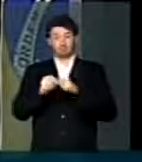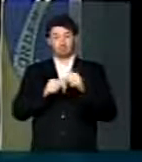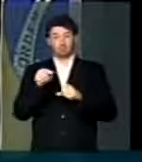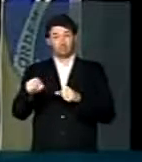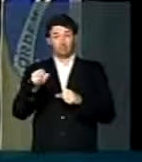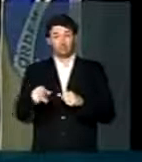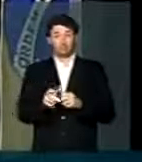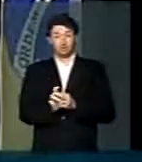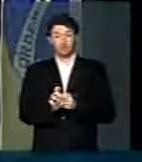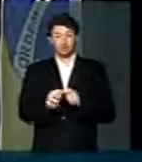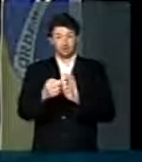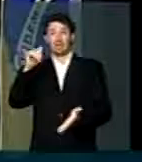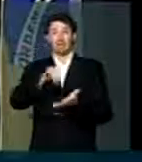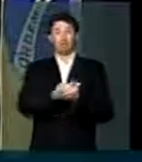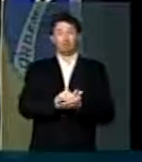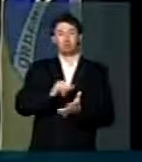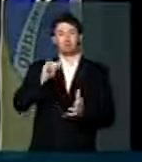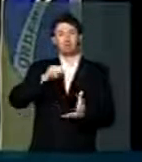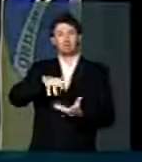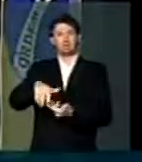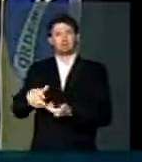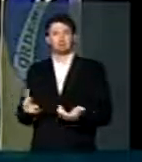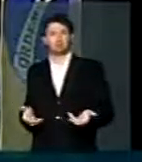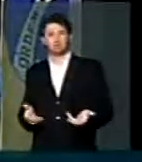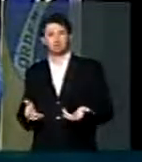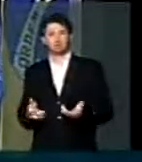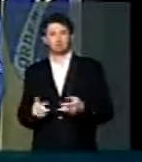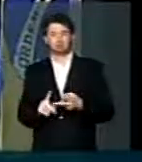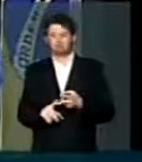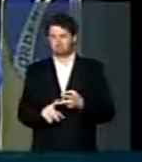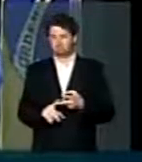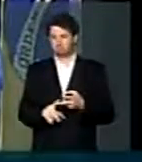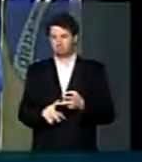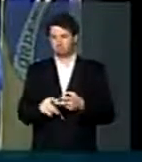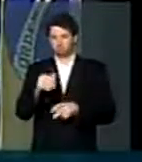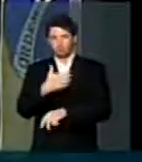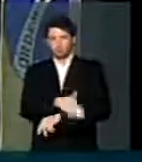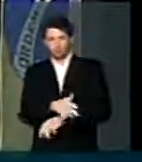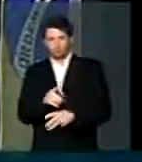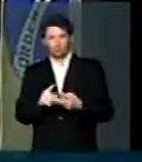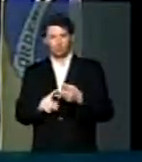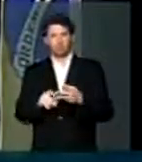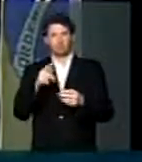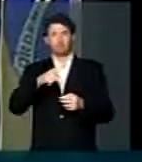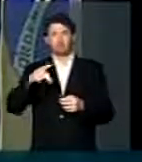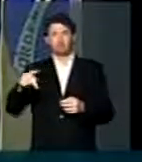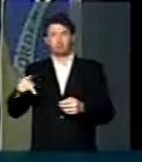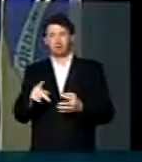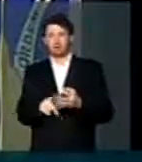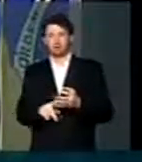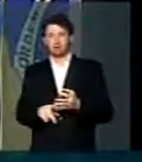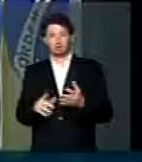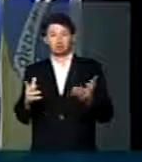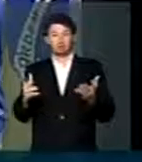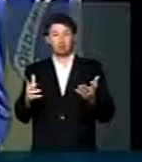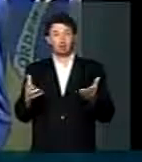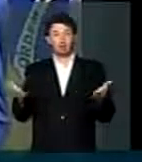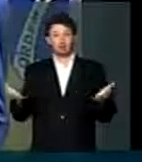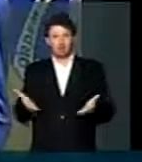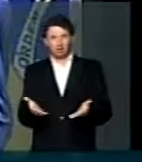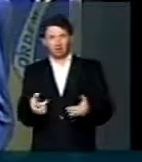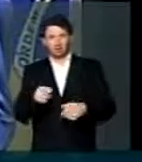regimento. Mas, senhor presidente, senhoras e senhores deputados, Eu faço esse registro,